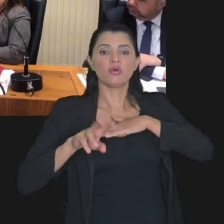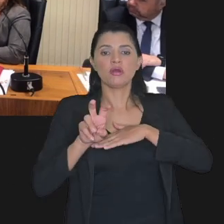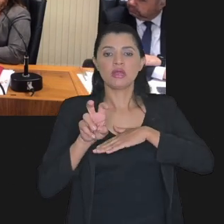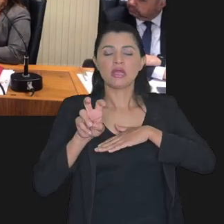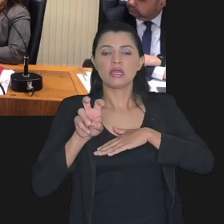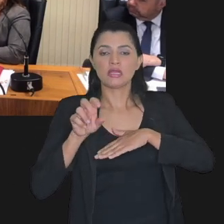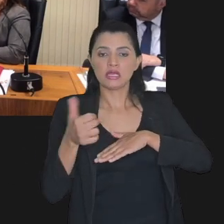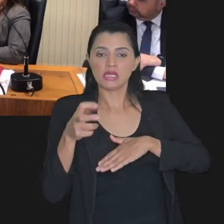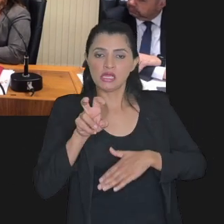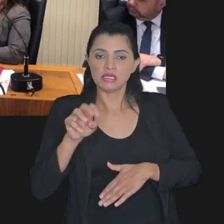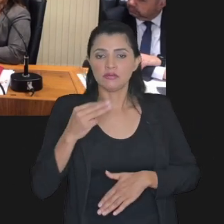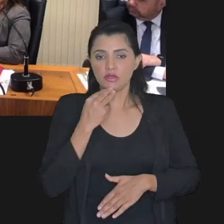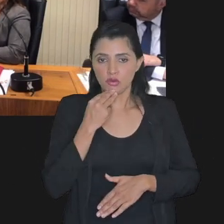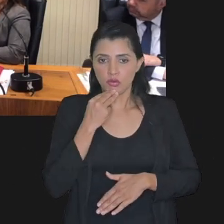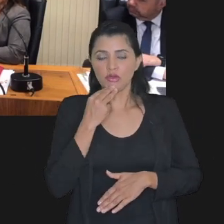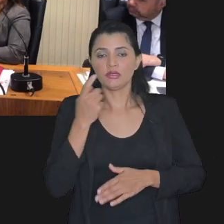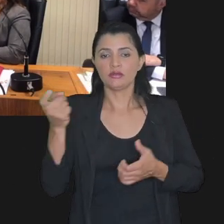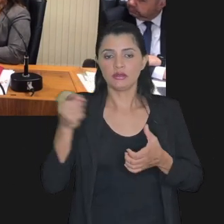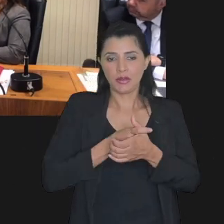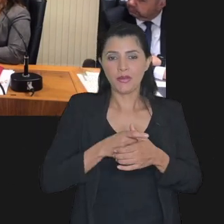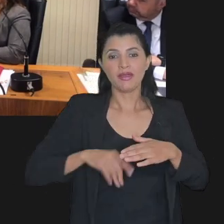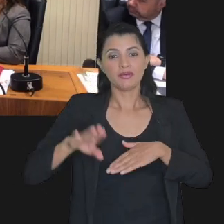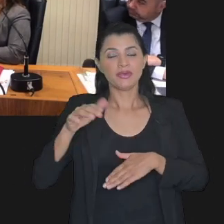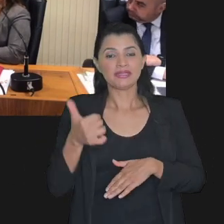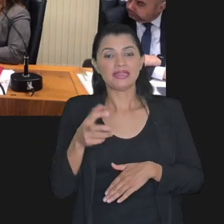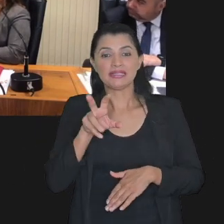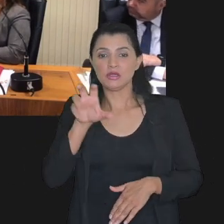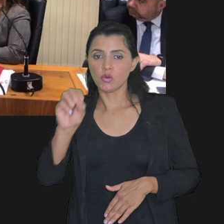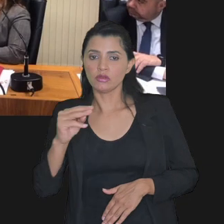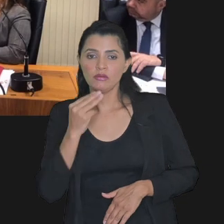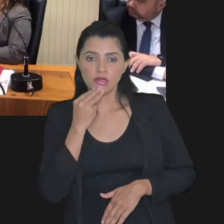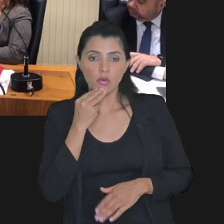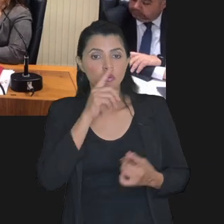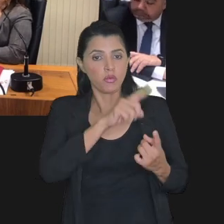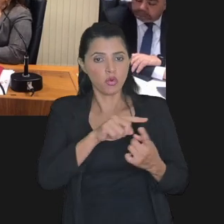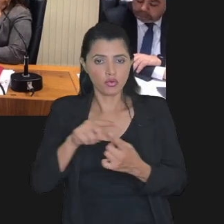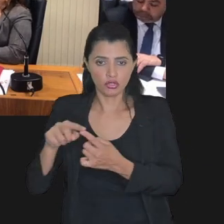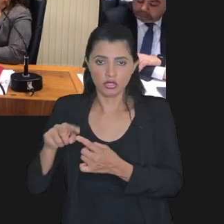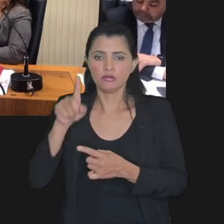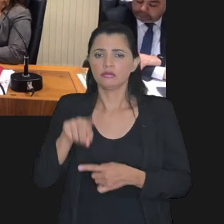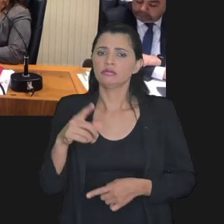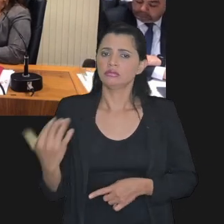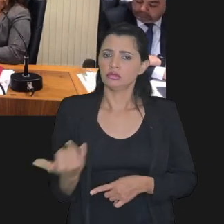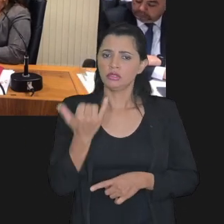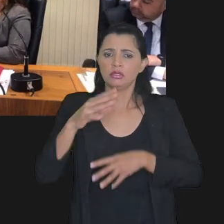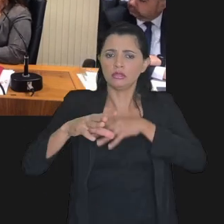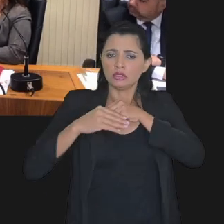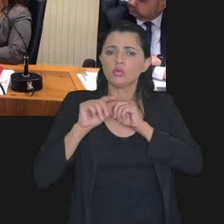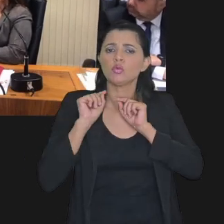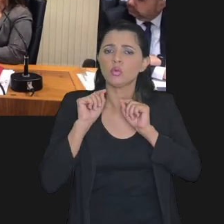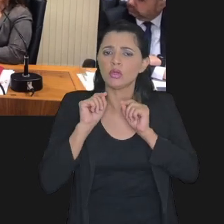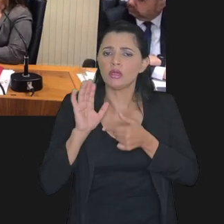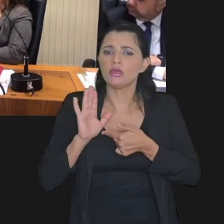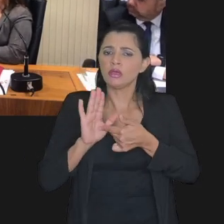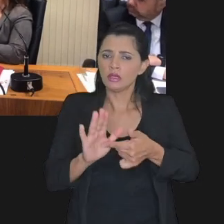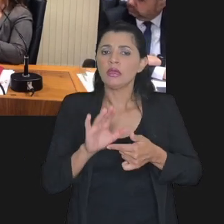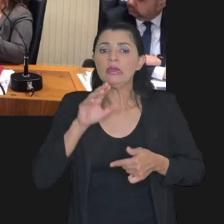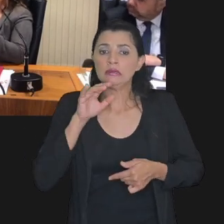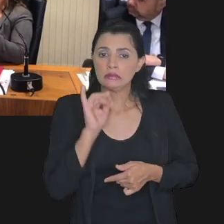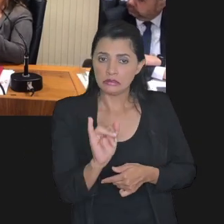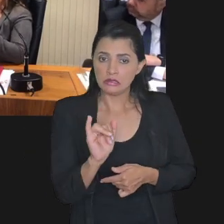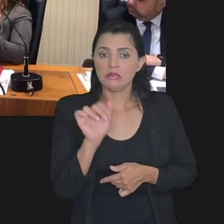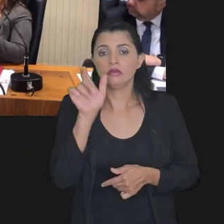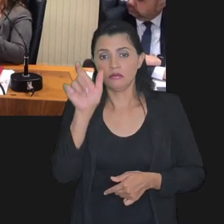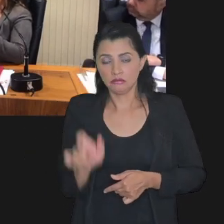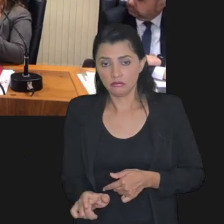débitos acima de 150 milhões por modalidade aqui é importante trazer uma observação de que se